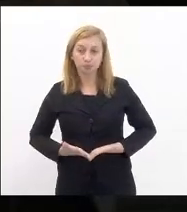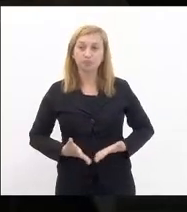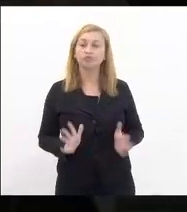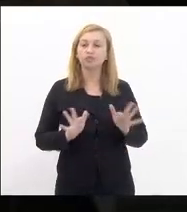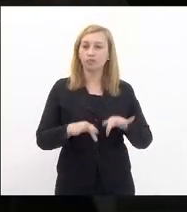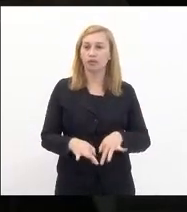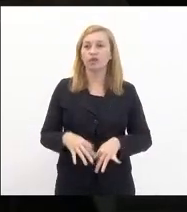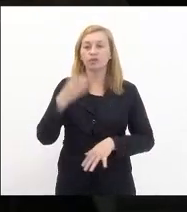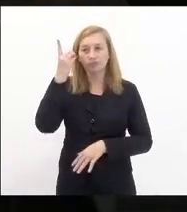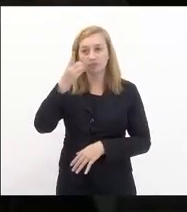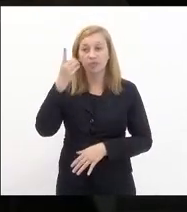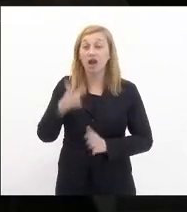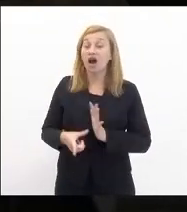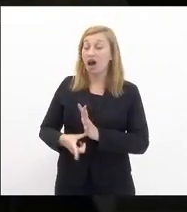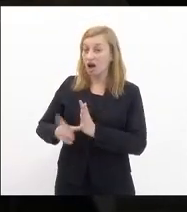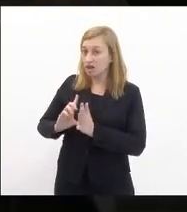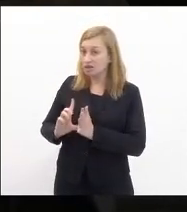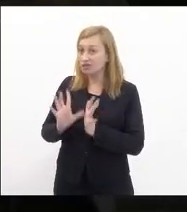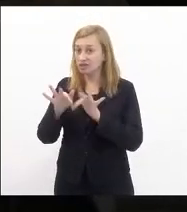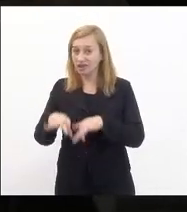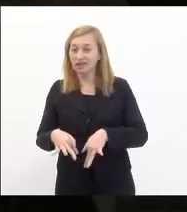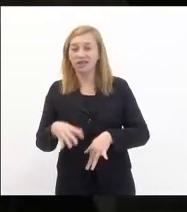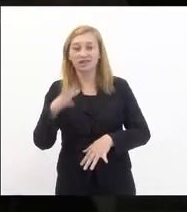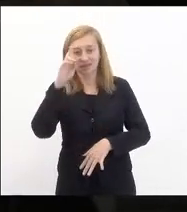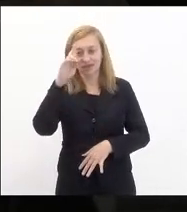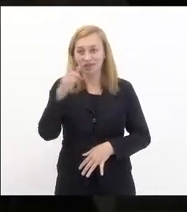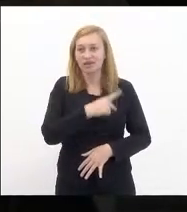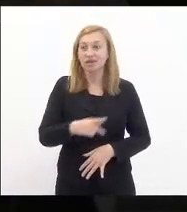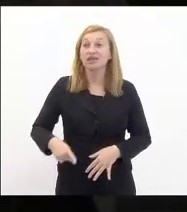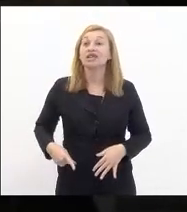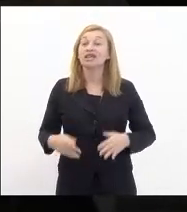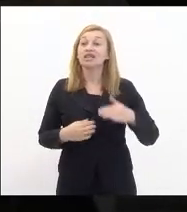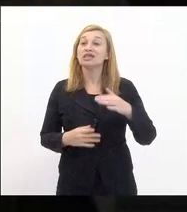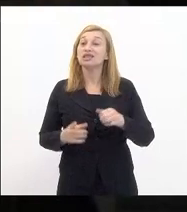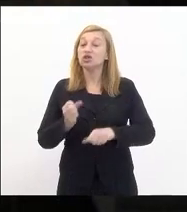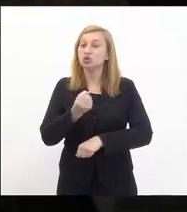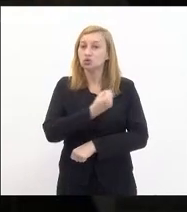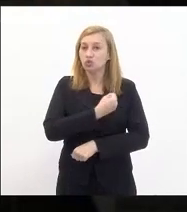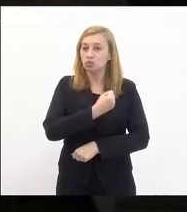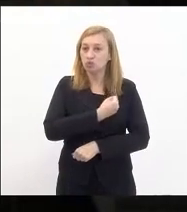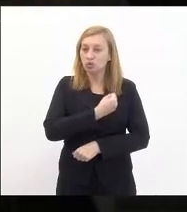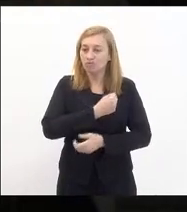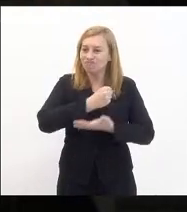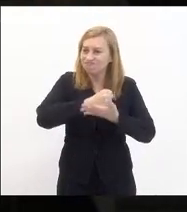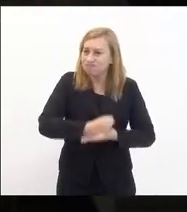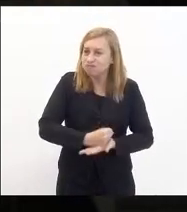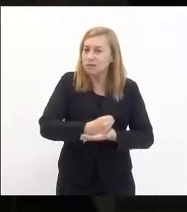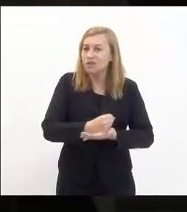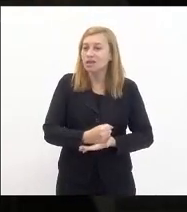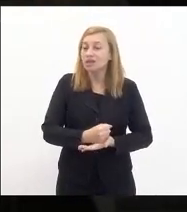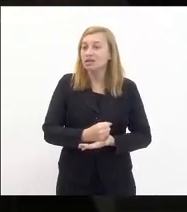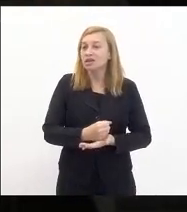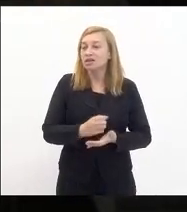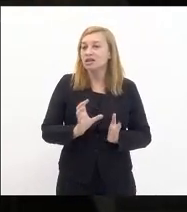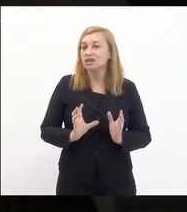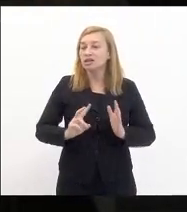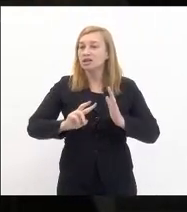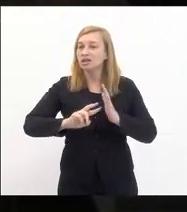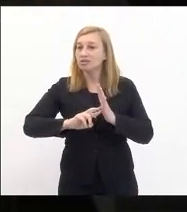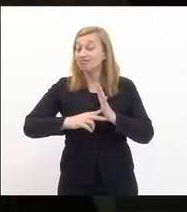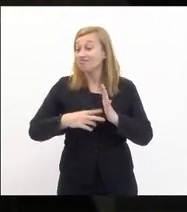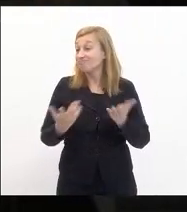concluir deputado antes de concluir senhora presidente esse índice o que pesa é o dissídio coletivo da